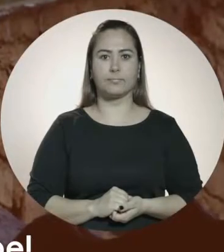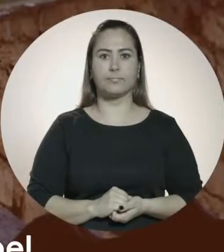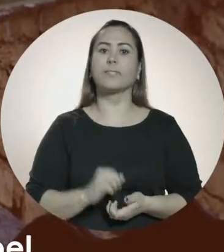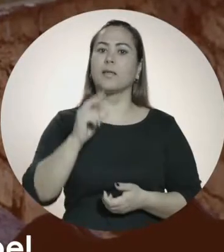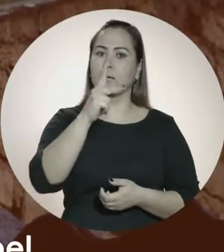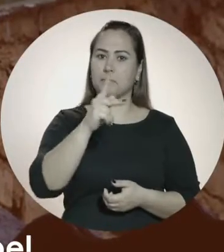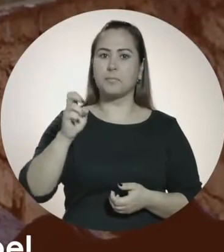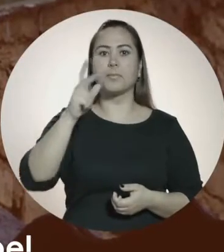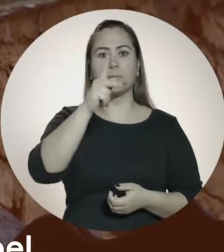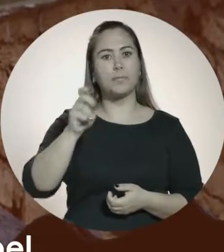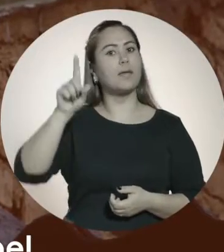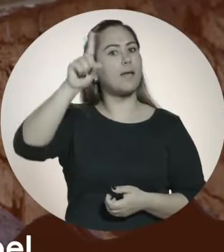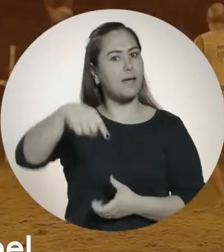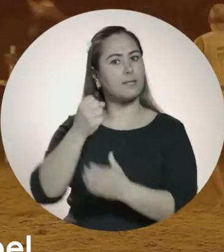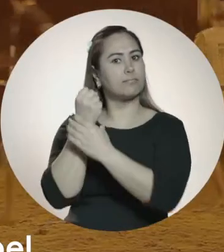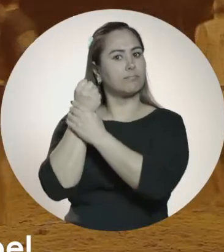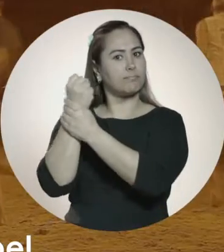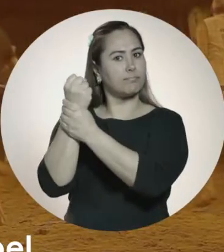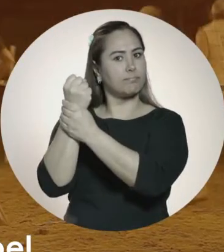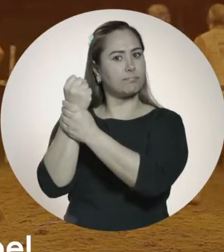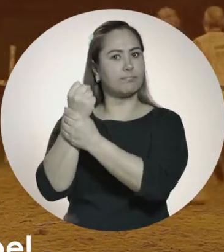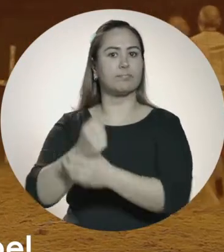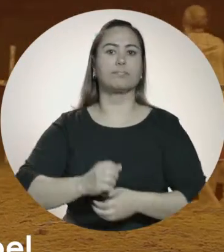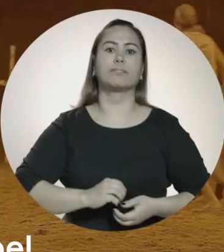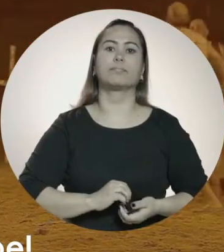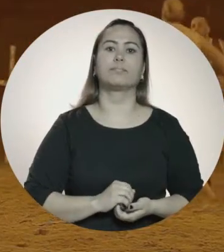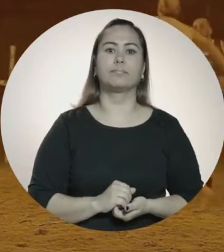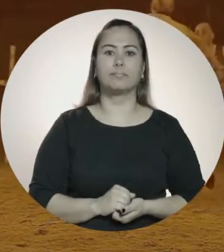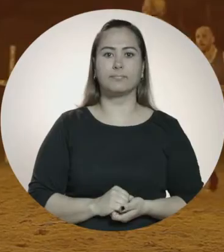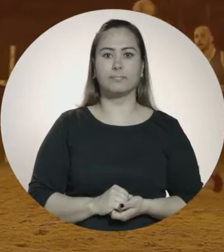Pepe é segurança, eu vou com Pepe.